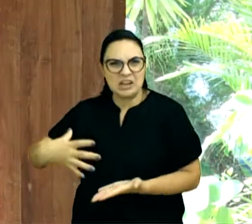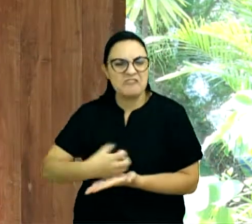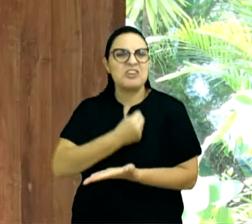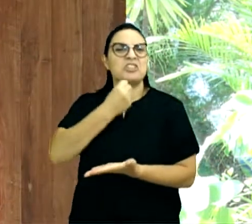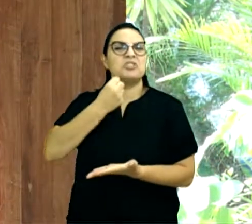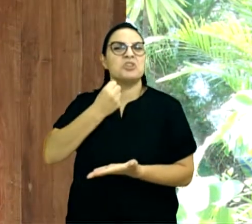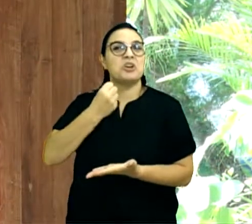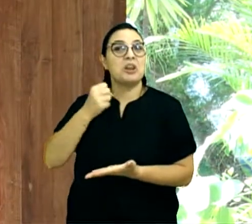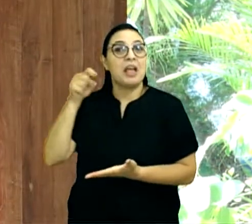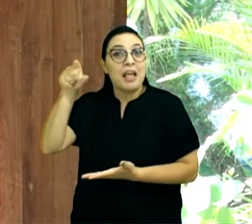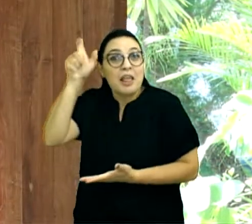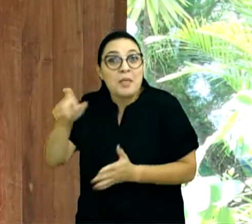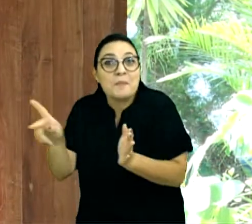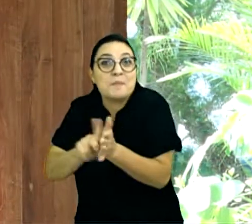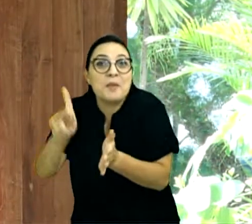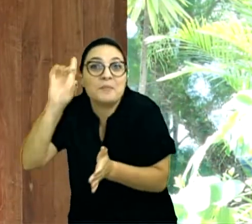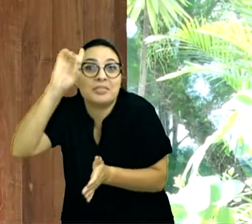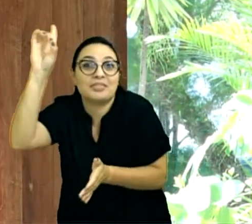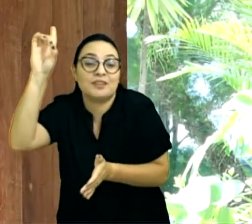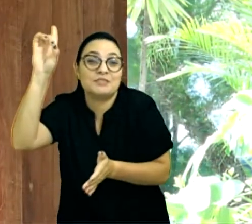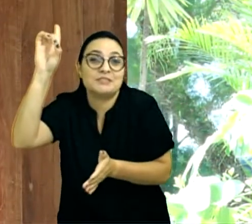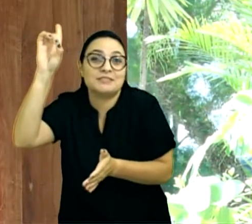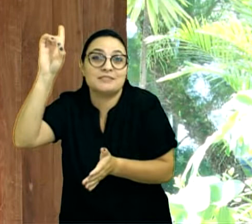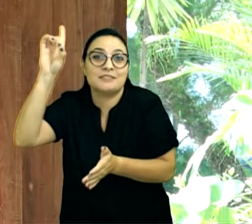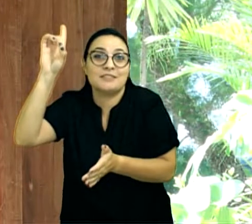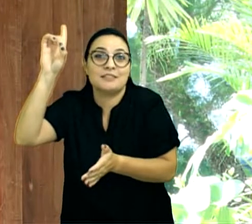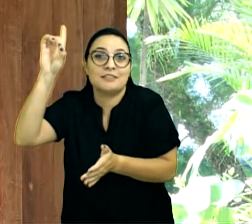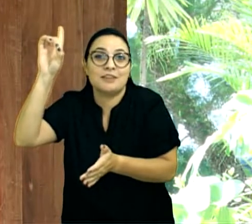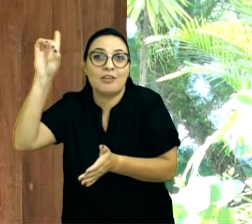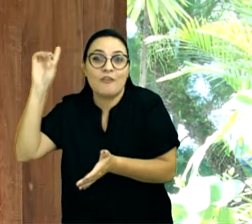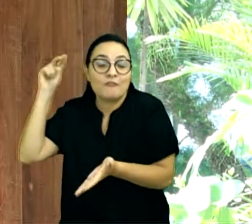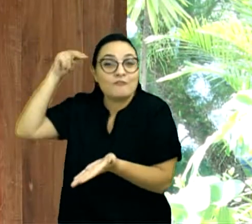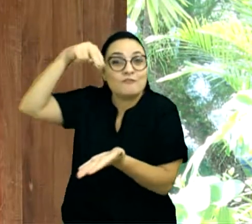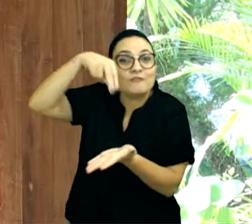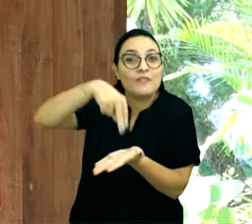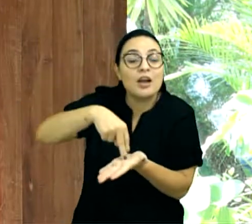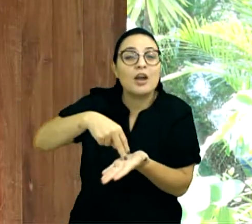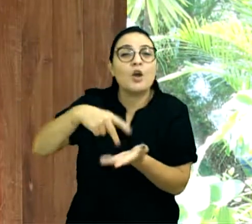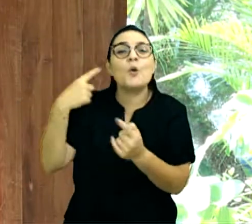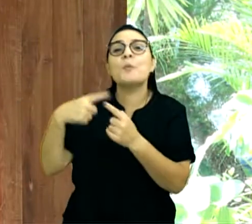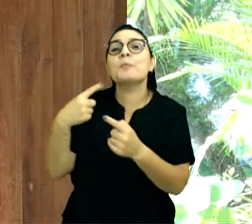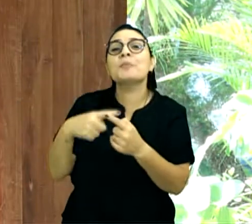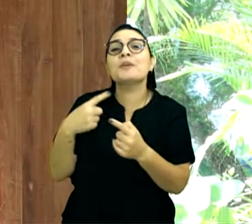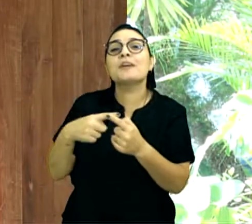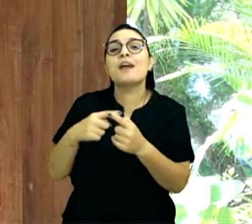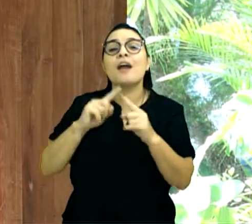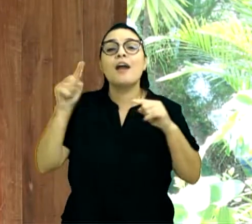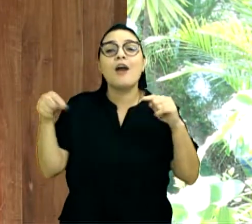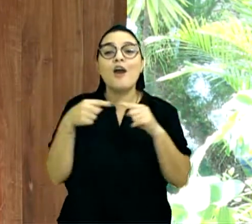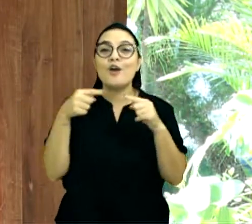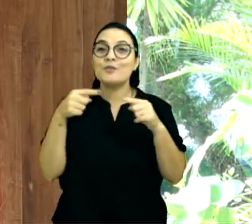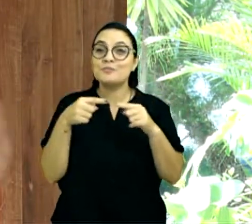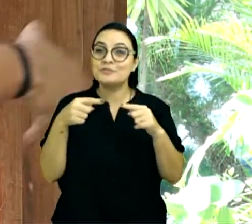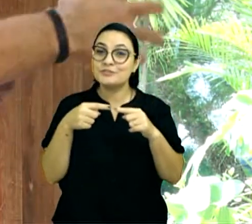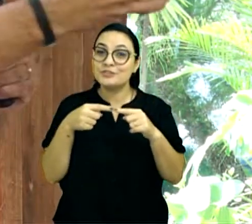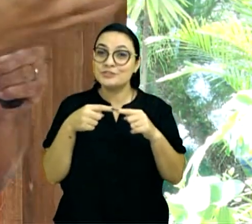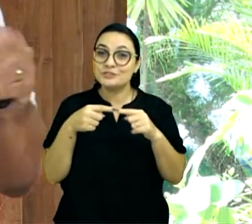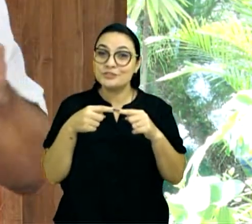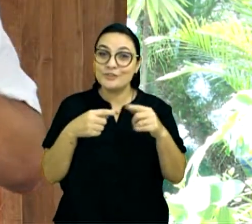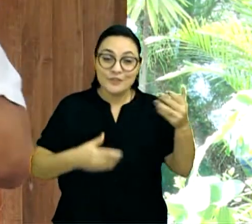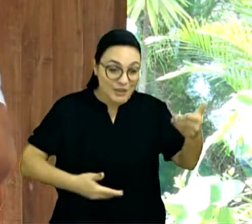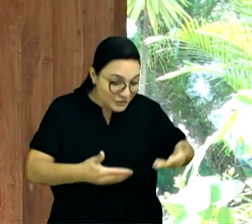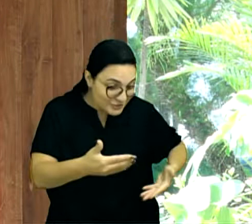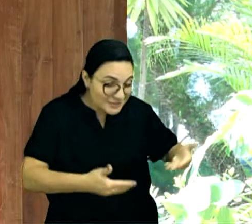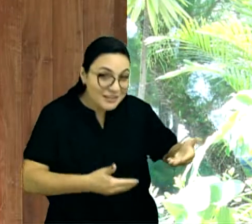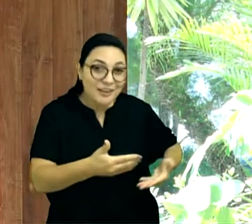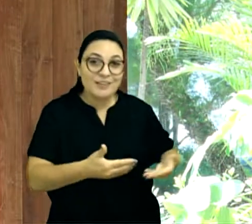sendo Deus, veio com o propósito, de ser o Senhor, das nossas vidas, de mudar a história